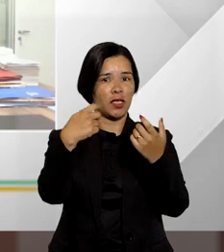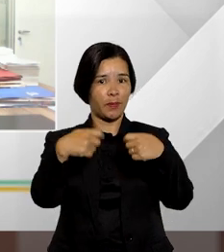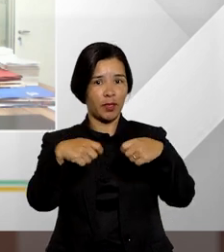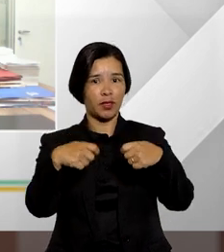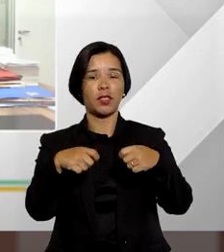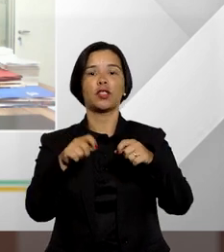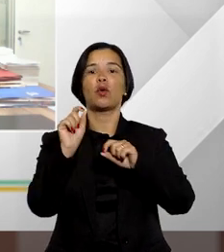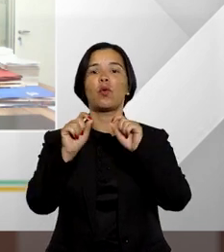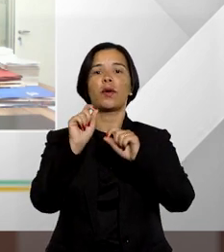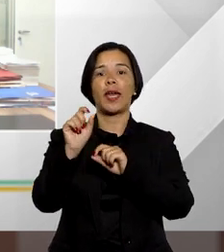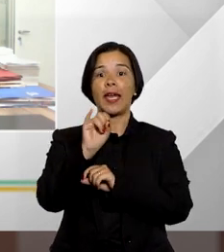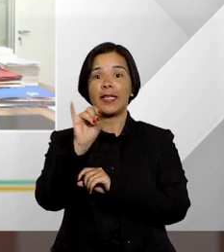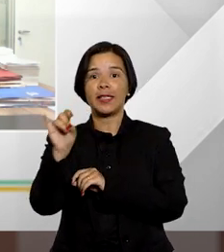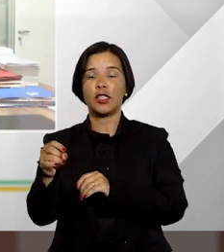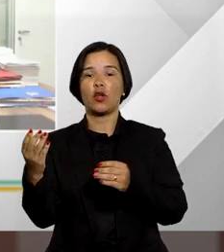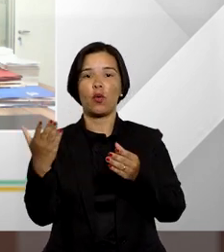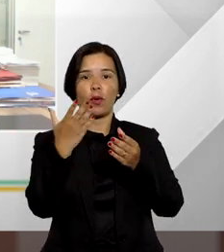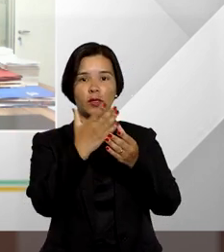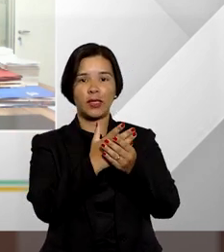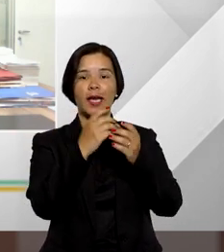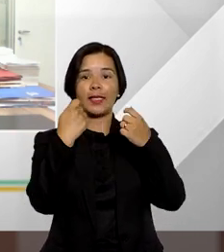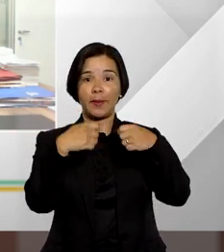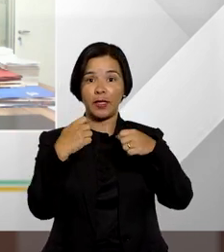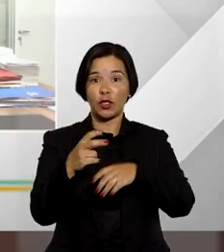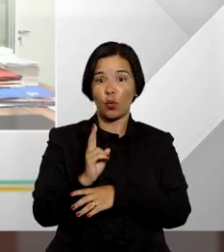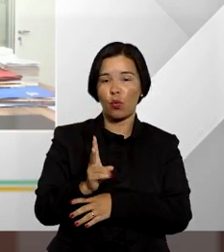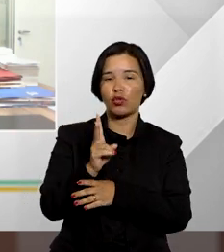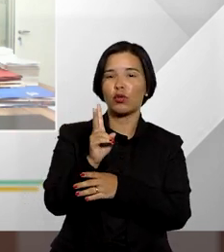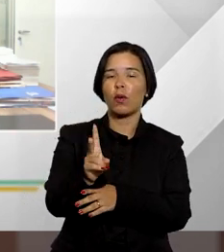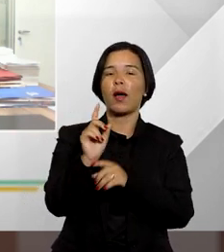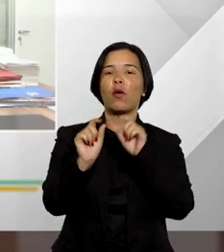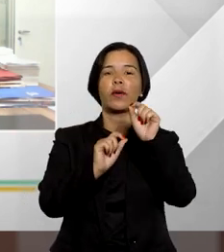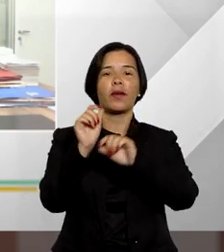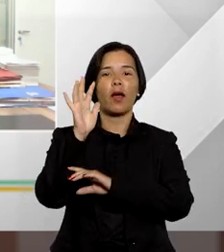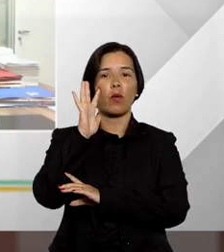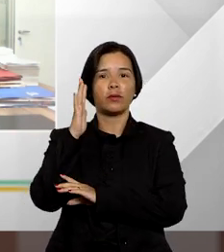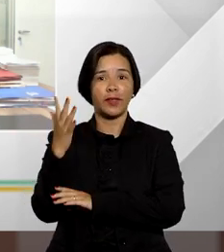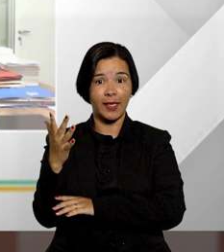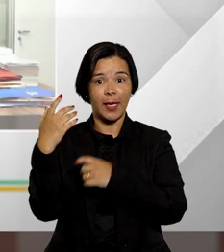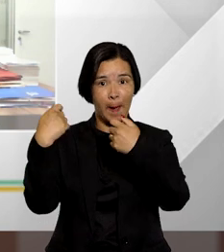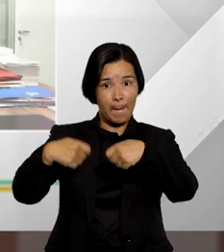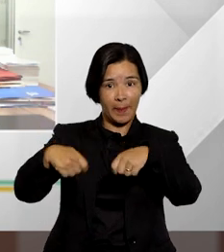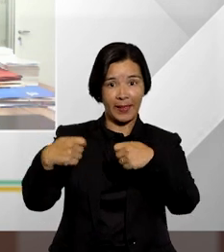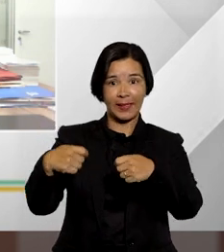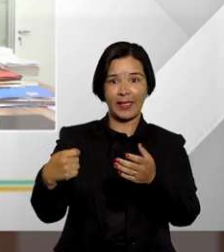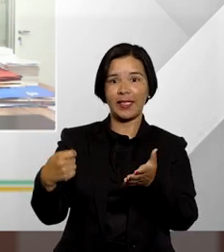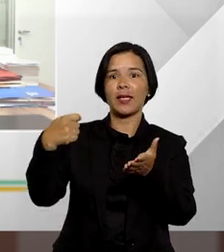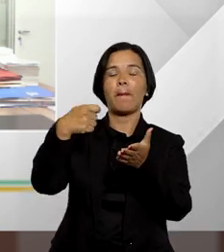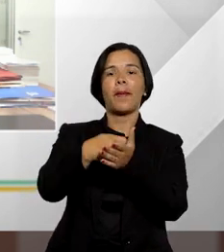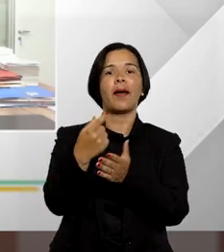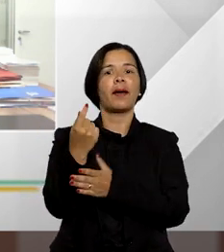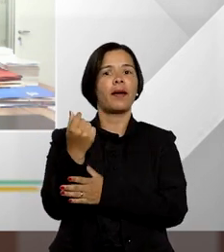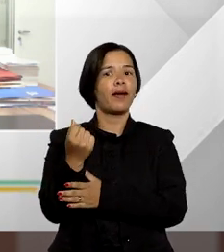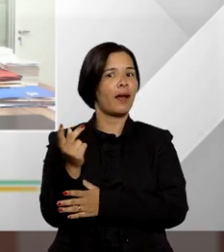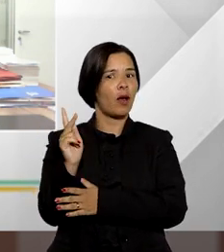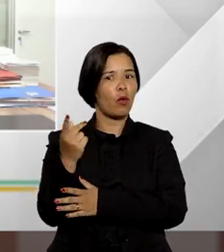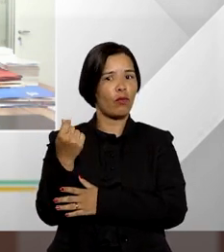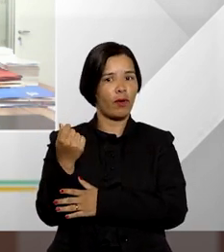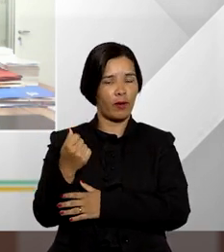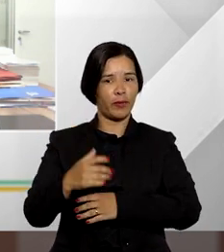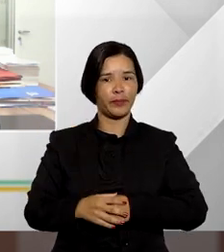mas aí, se a execução ainda for provisória, ou seja, sem o trânsito tem julgado, também é devido a essa verba, doutor Sérgio?